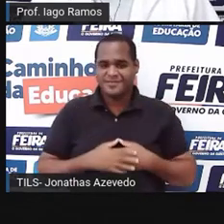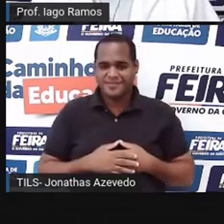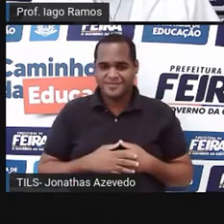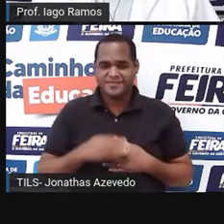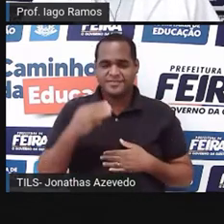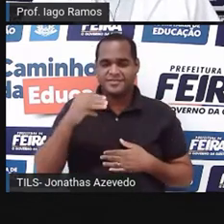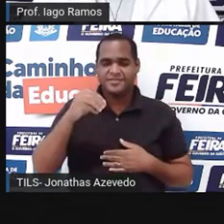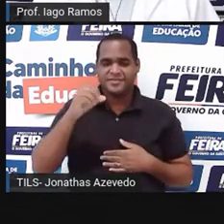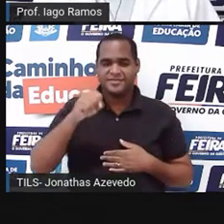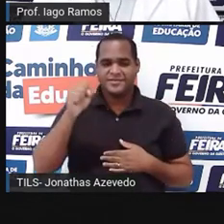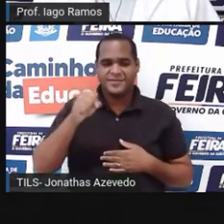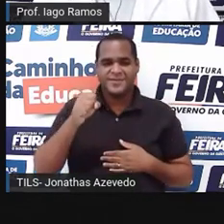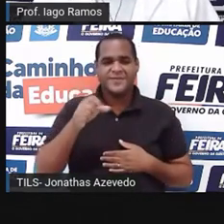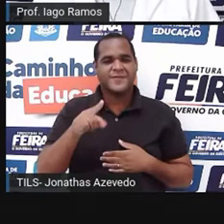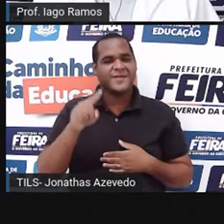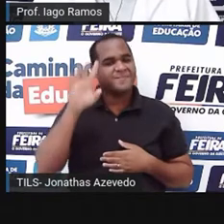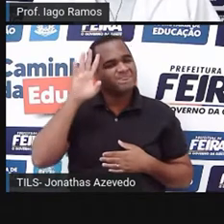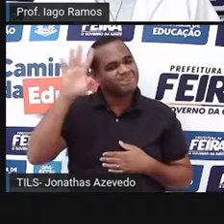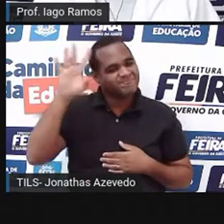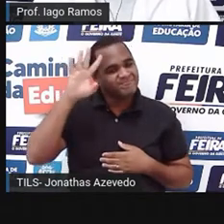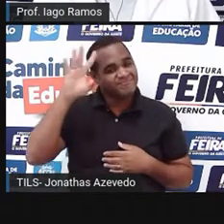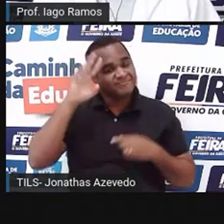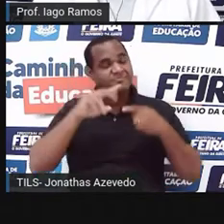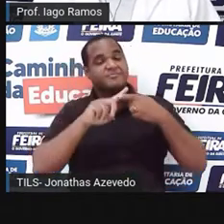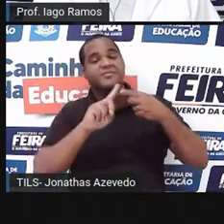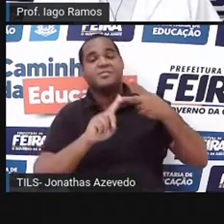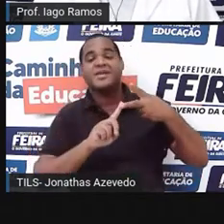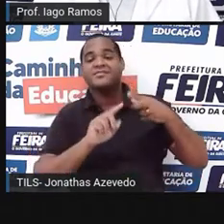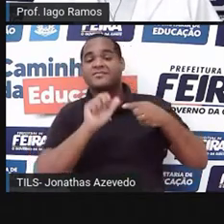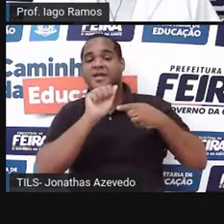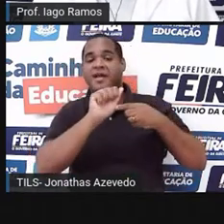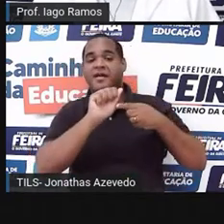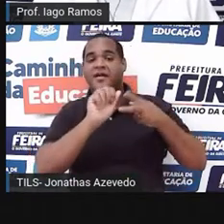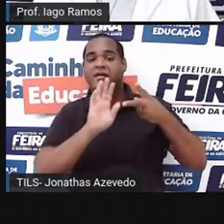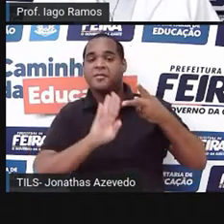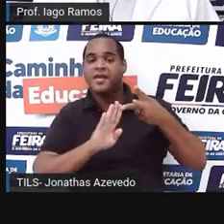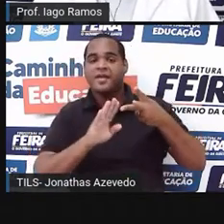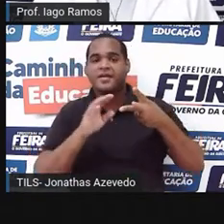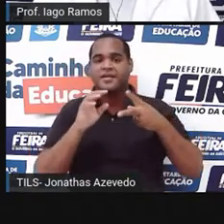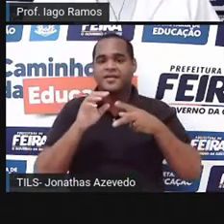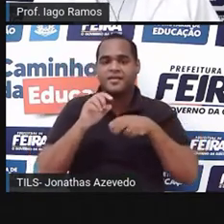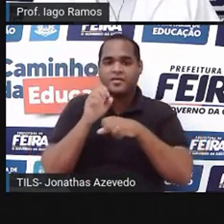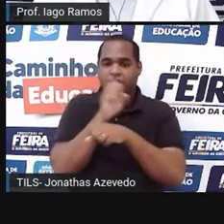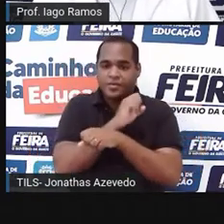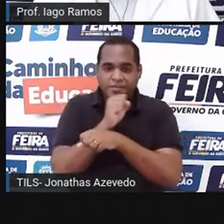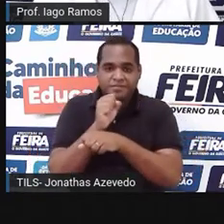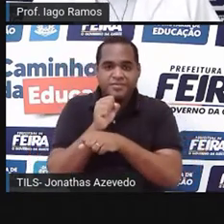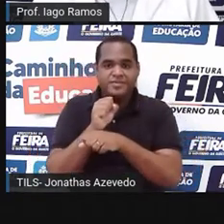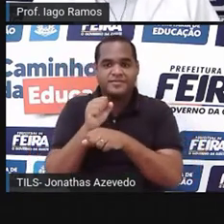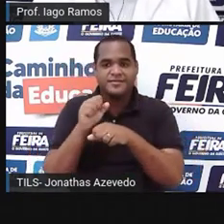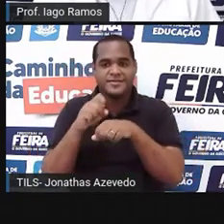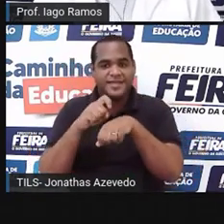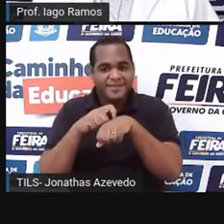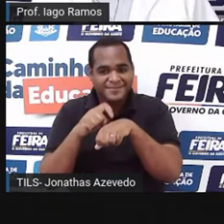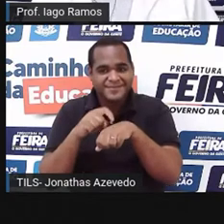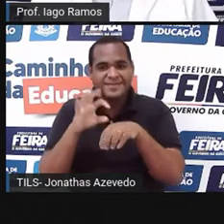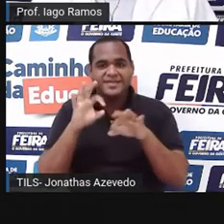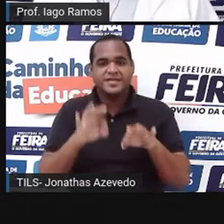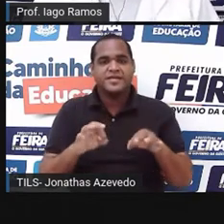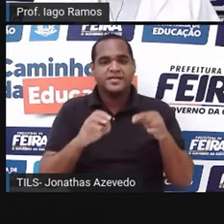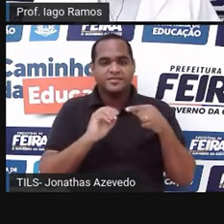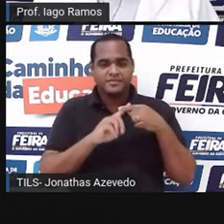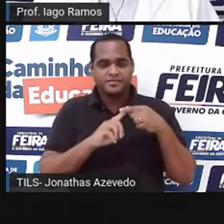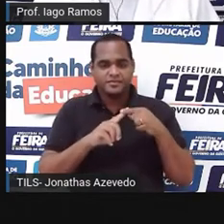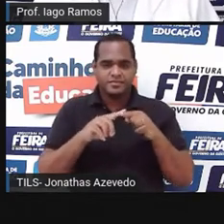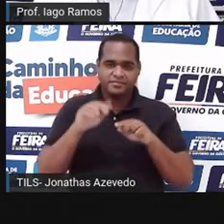30 segundos para você descobrir se velocidade e tempo são grandezas invariáveis ou se